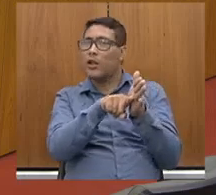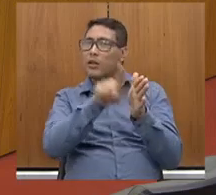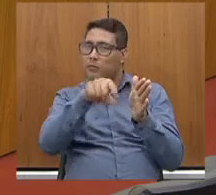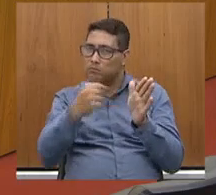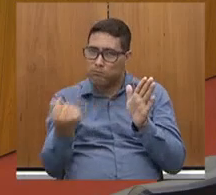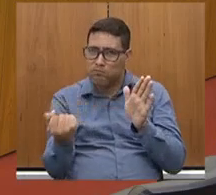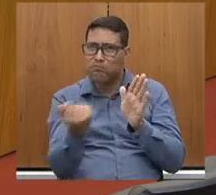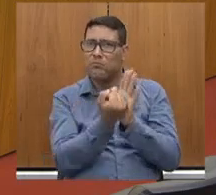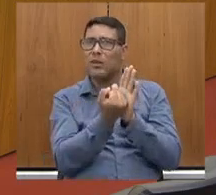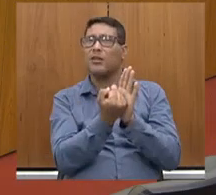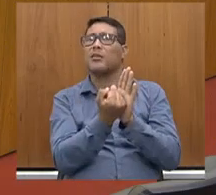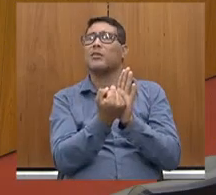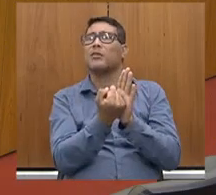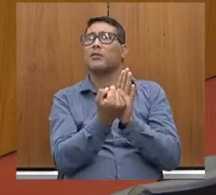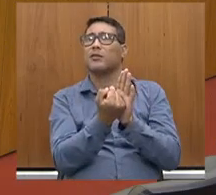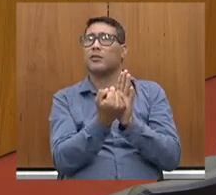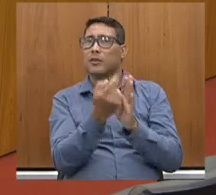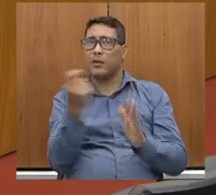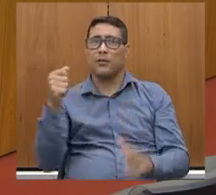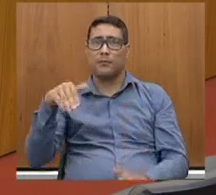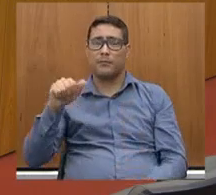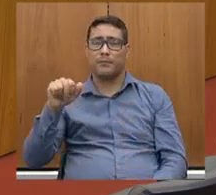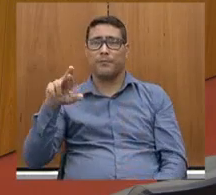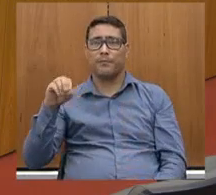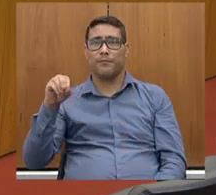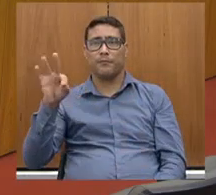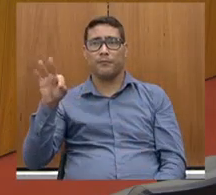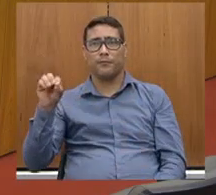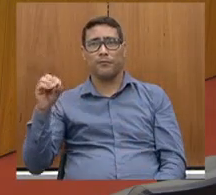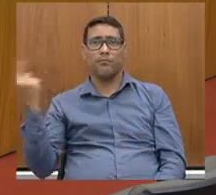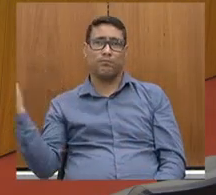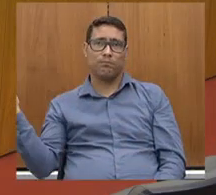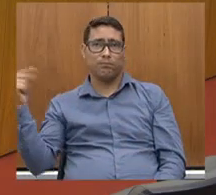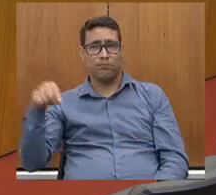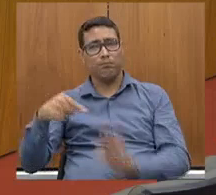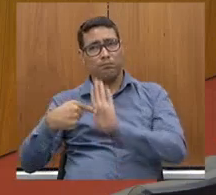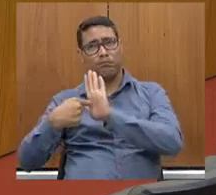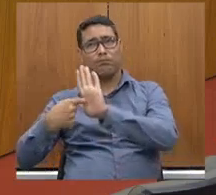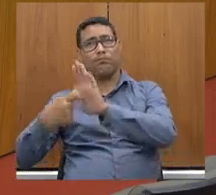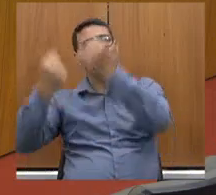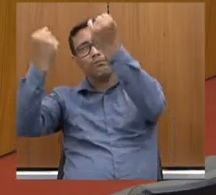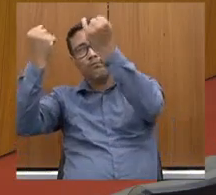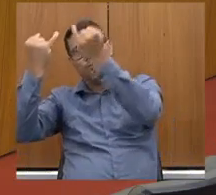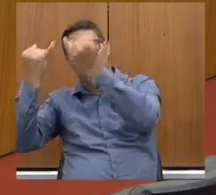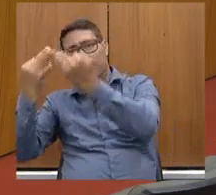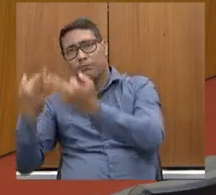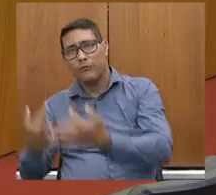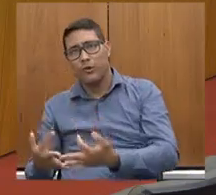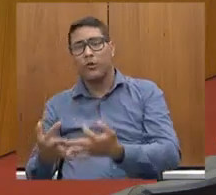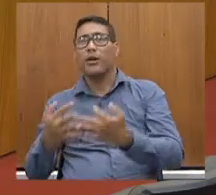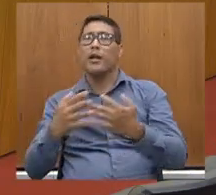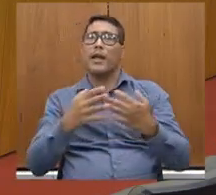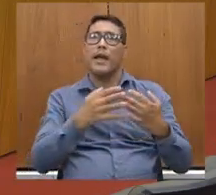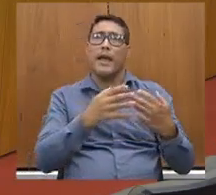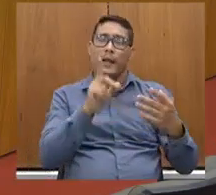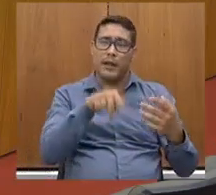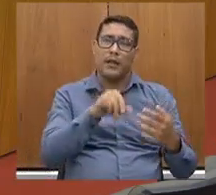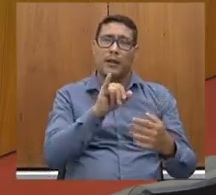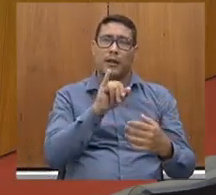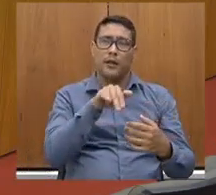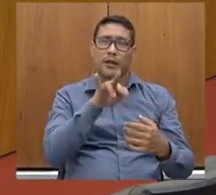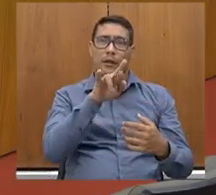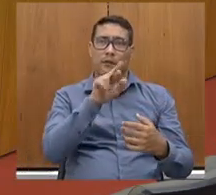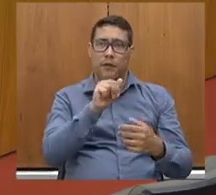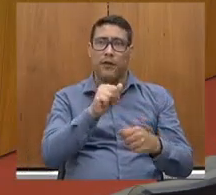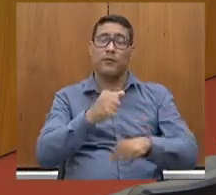O Marcato prestou as contas aqui e é marca, é marca da diferença, é marca da infraestrutura